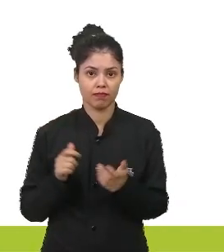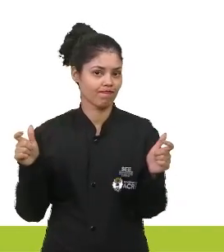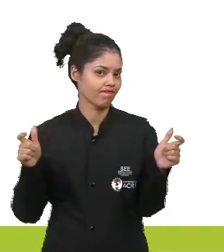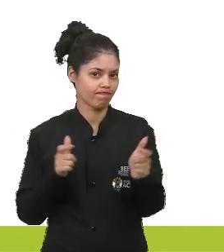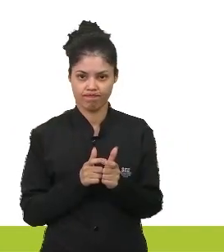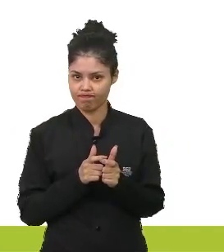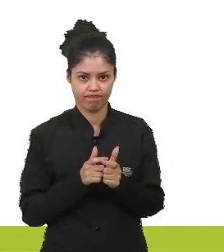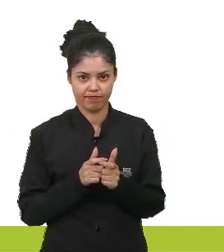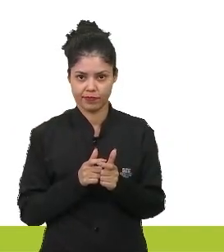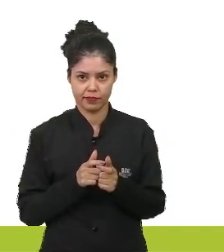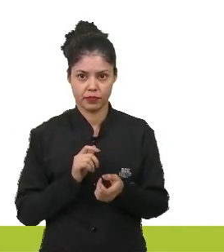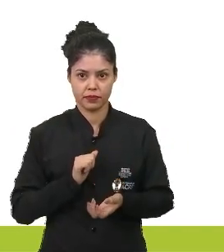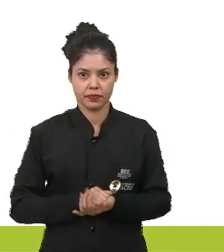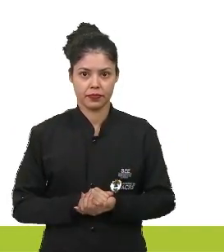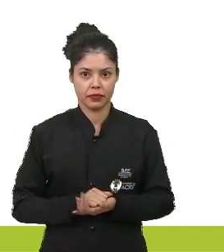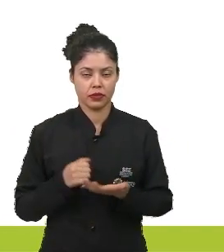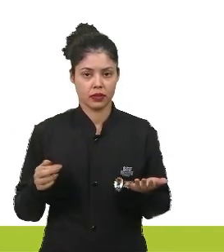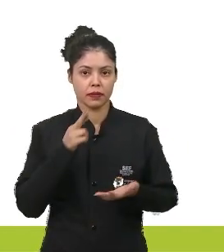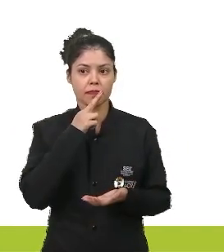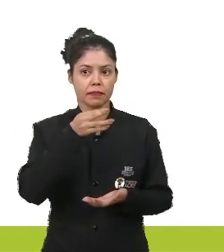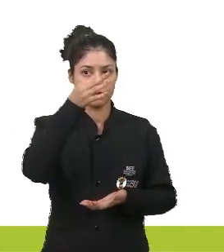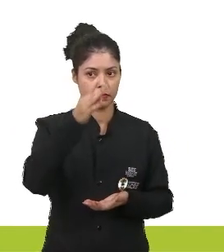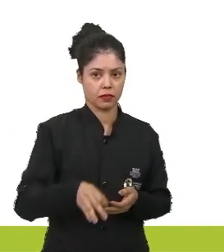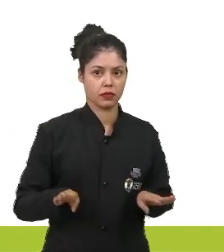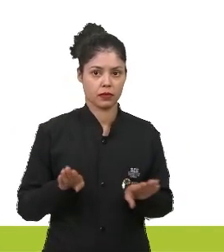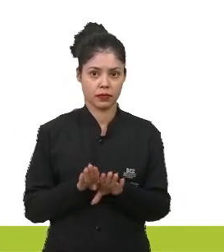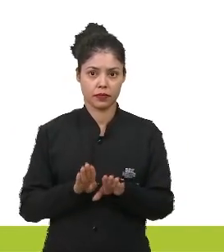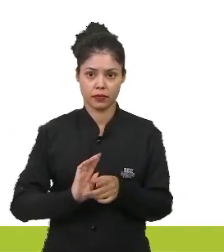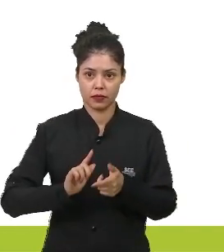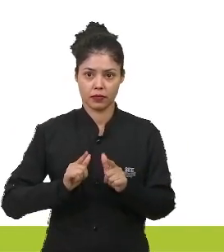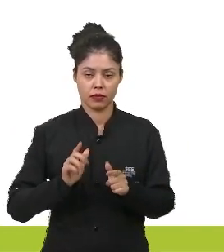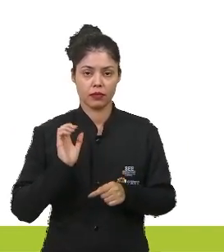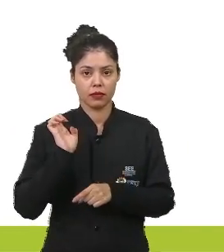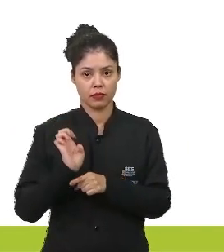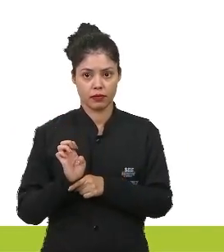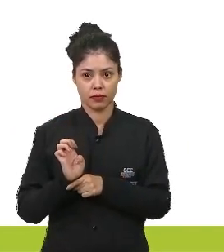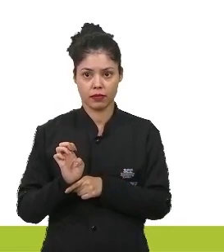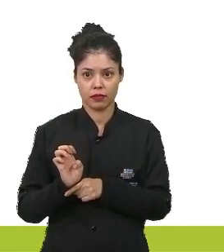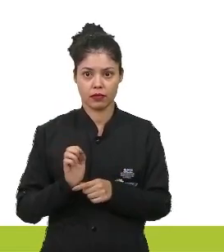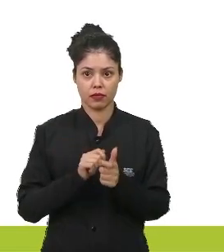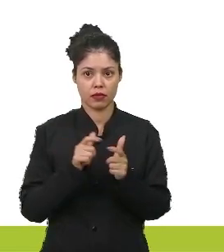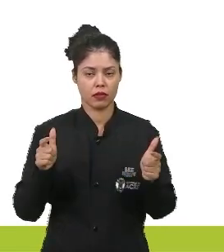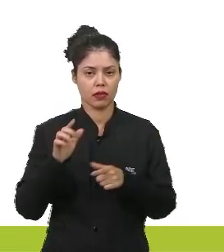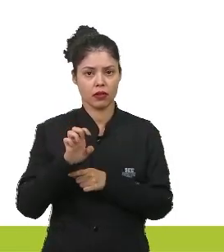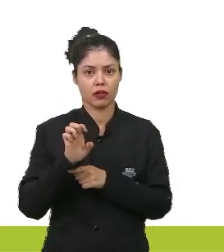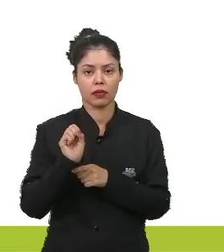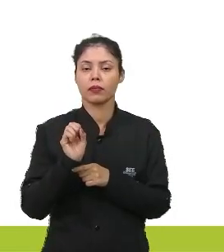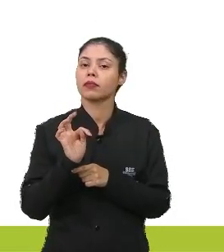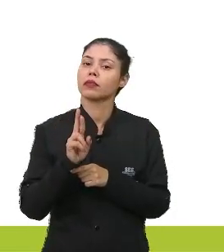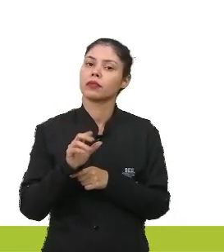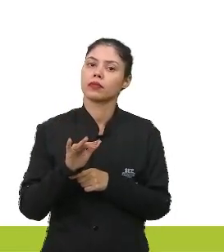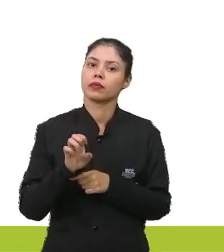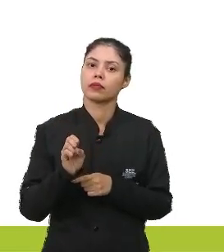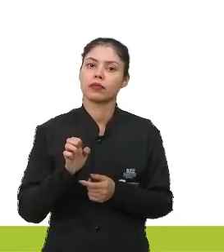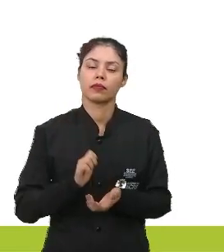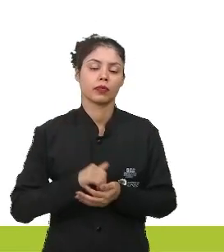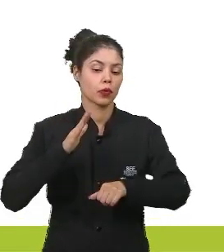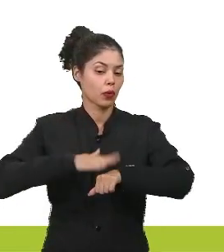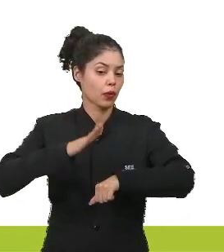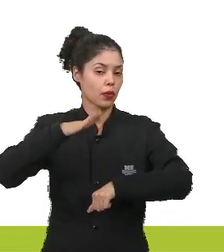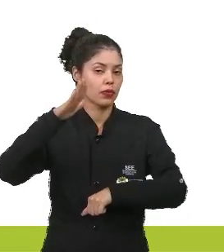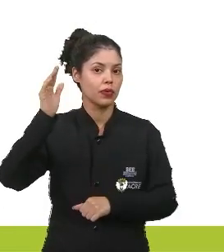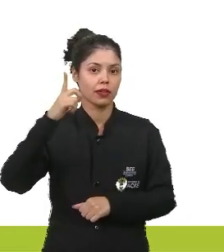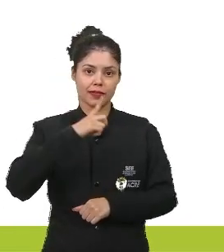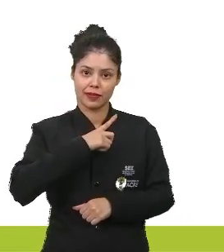Diminuição, não. Então, a resposta correta fica pelo aumento do número de estames. Por que aumento do número de estames? Porque quanto mais